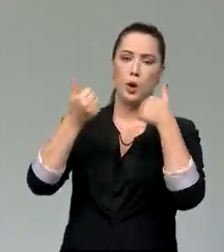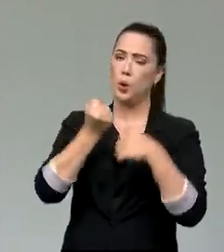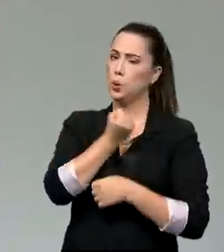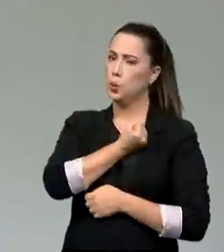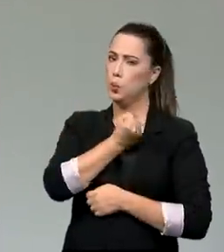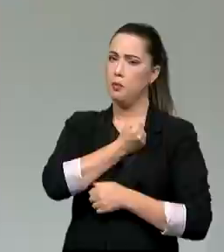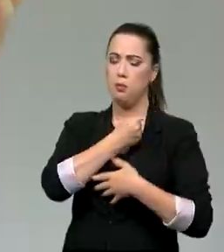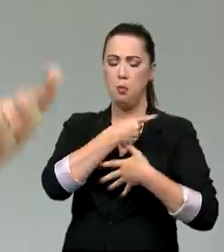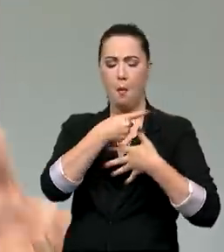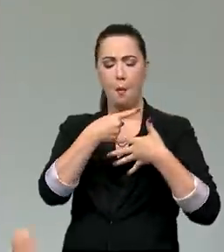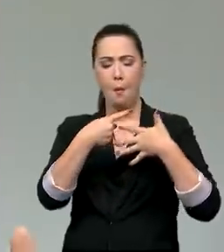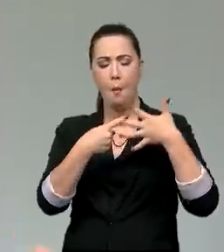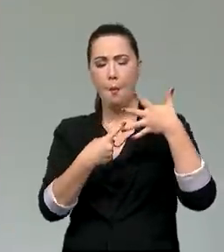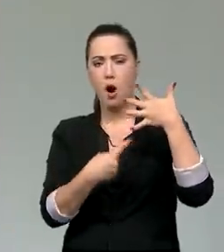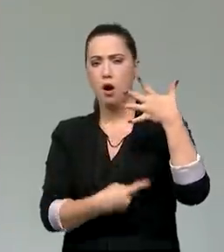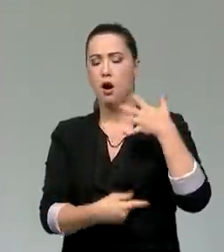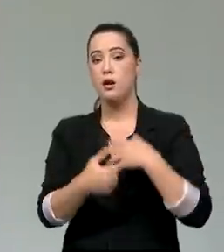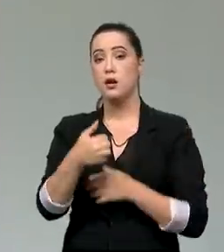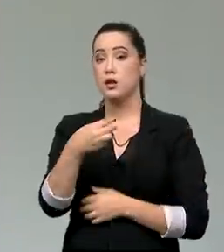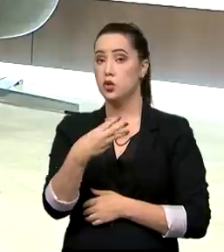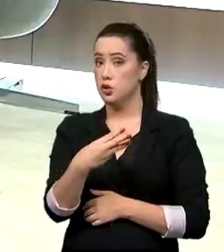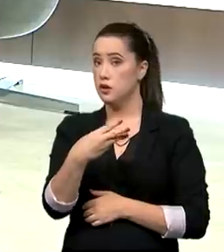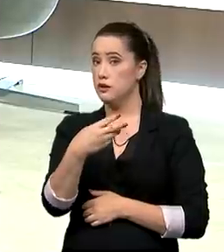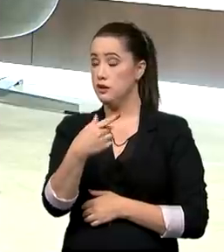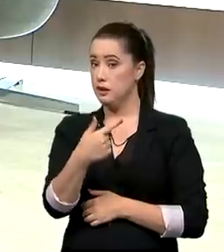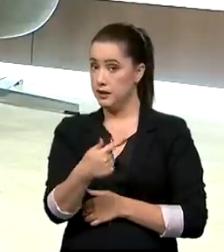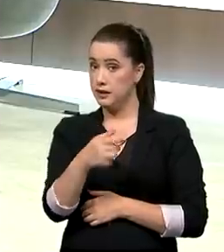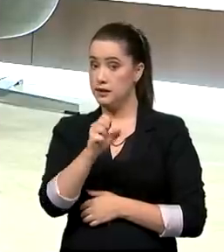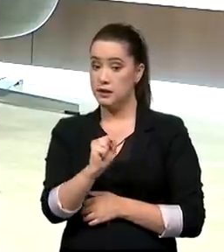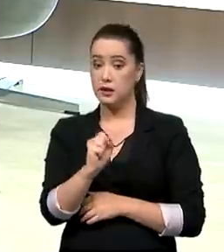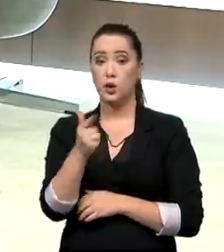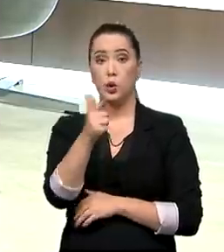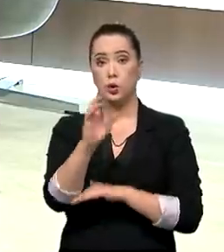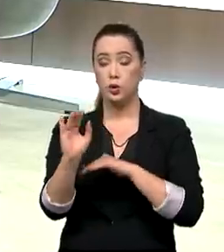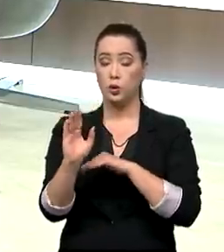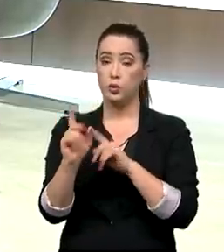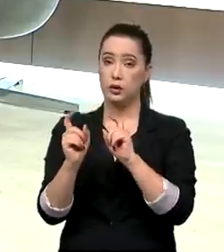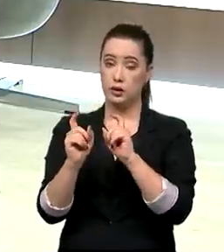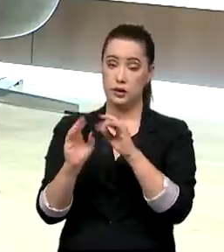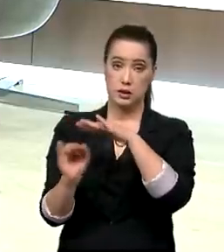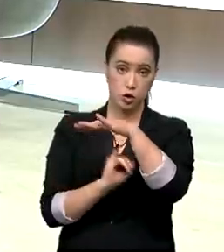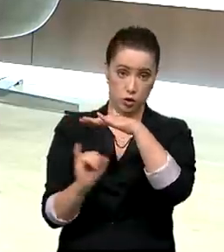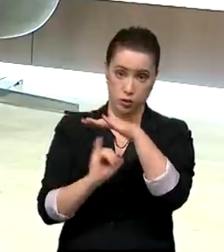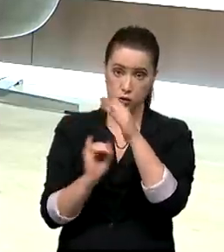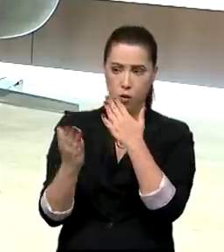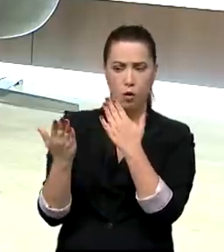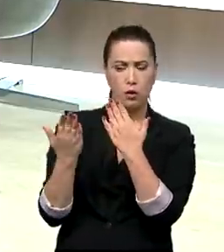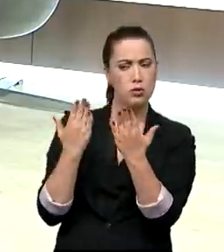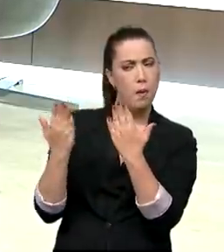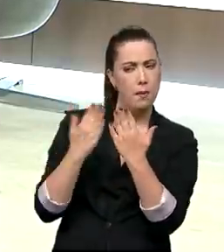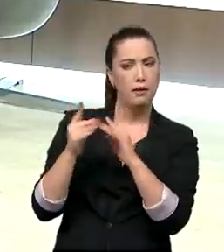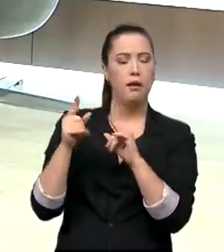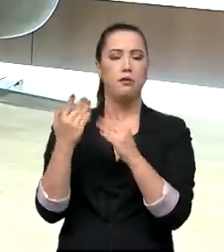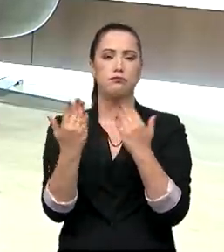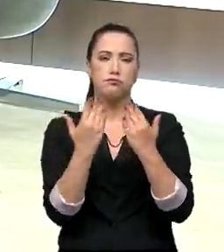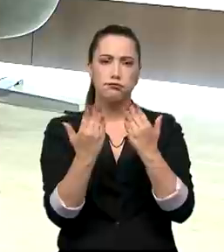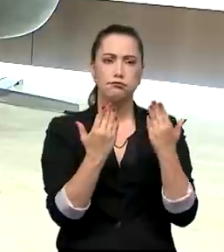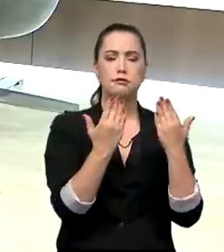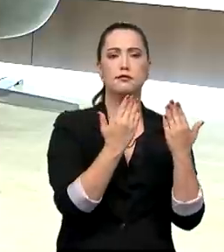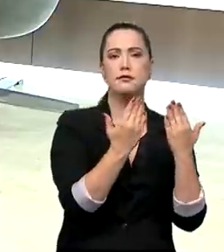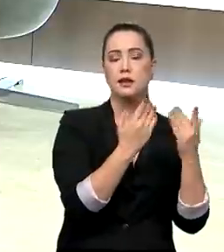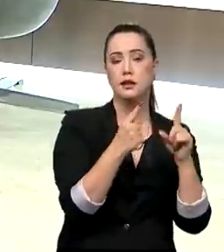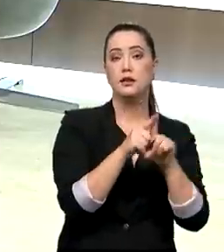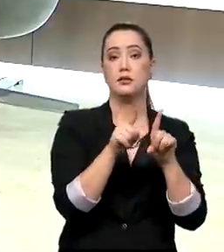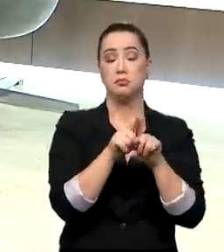378 instituições analisadas. E nesse universo foi a terceira instituição pública federal que